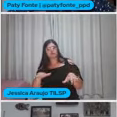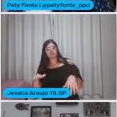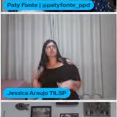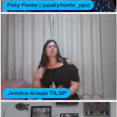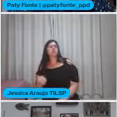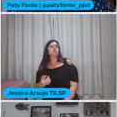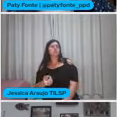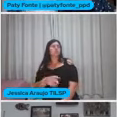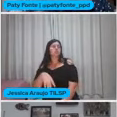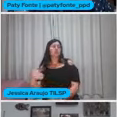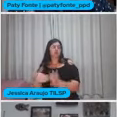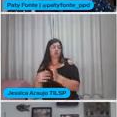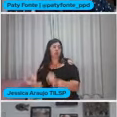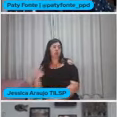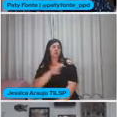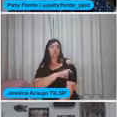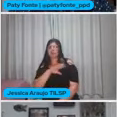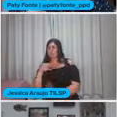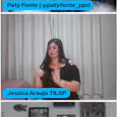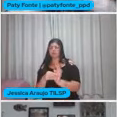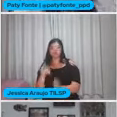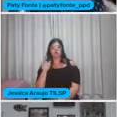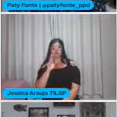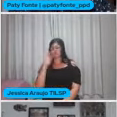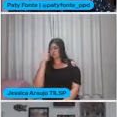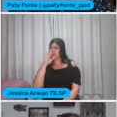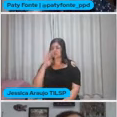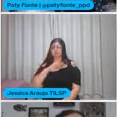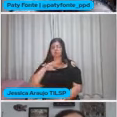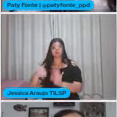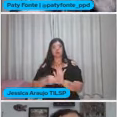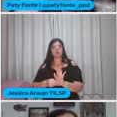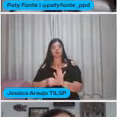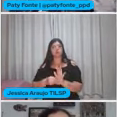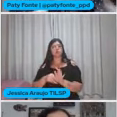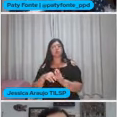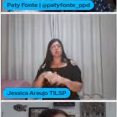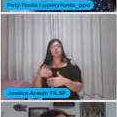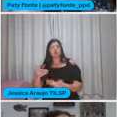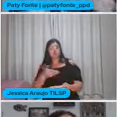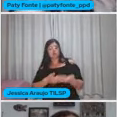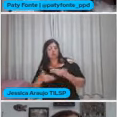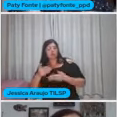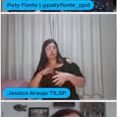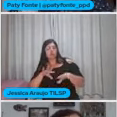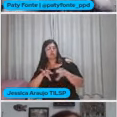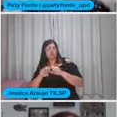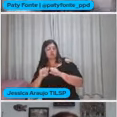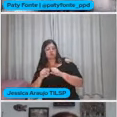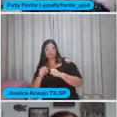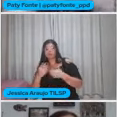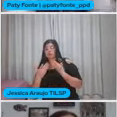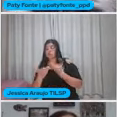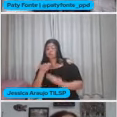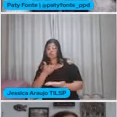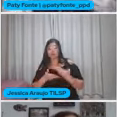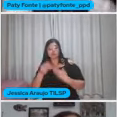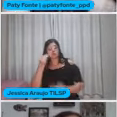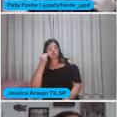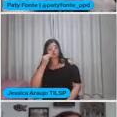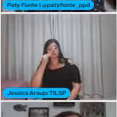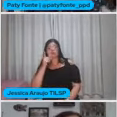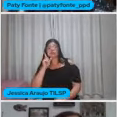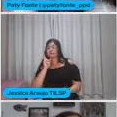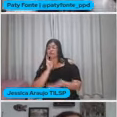tem professores do Brasil todo E ali, além de formação Tem também a interação A troca de experiências E toda semana Chega